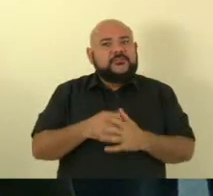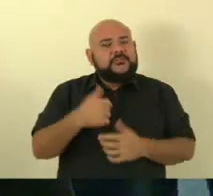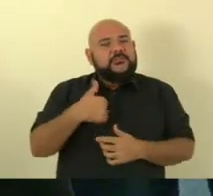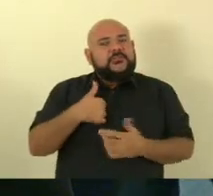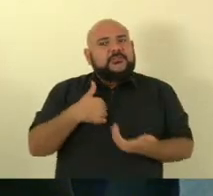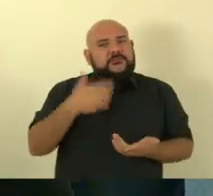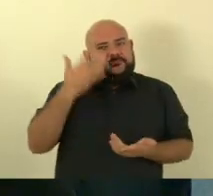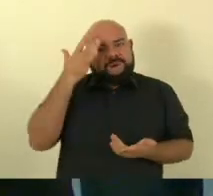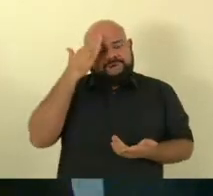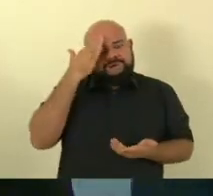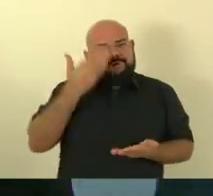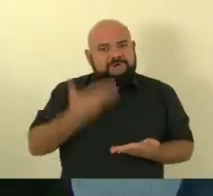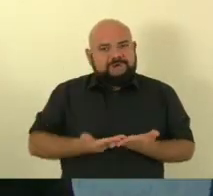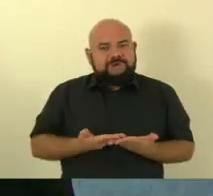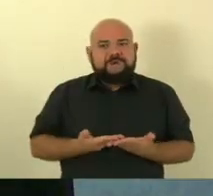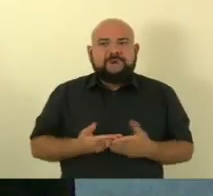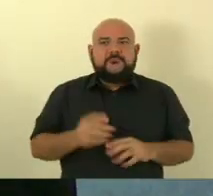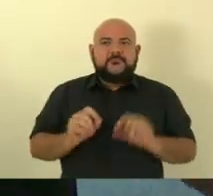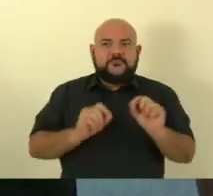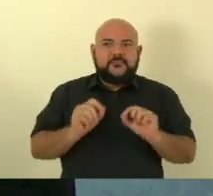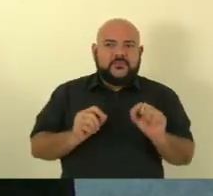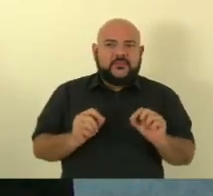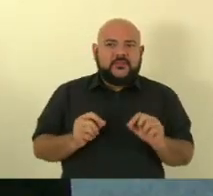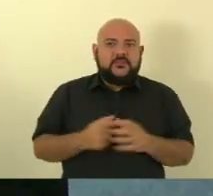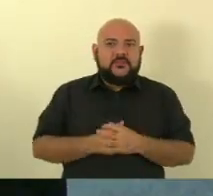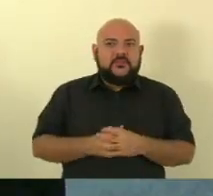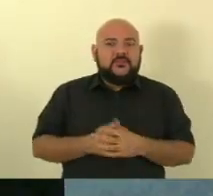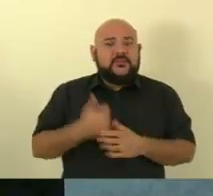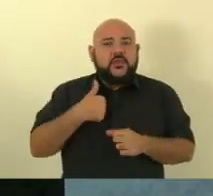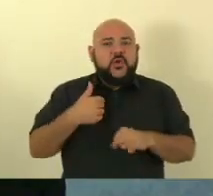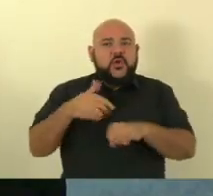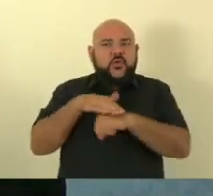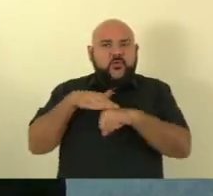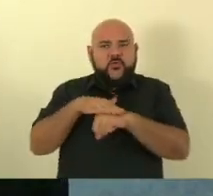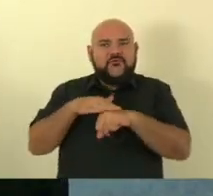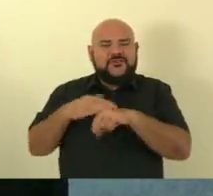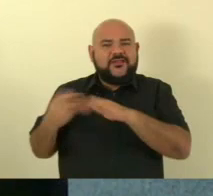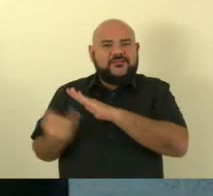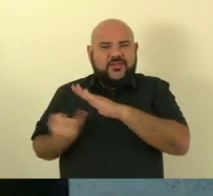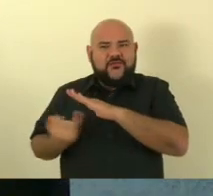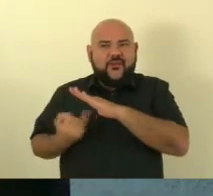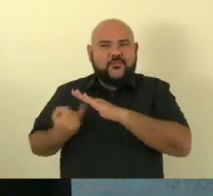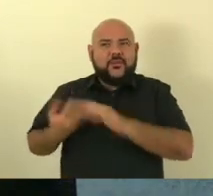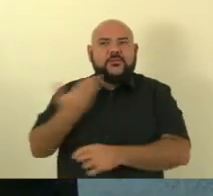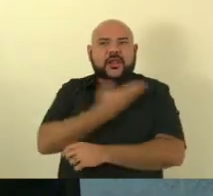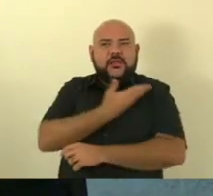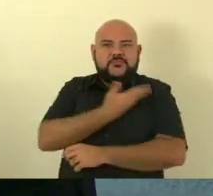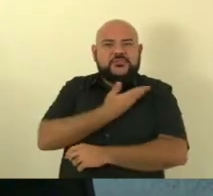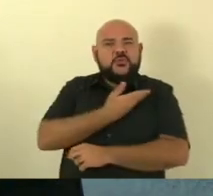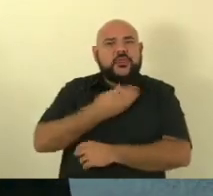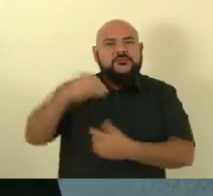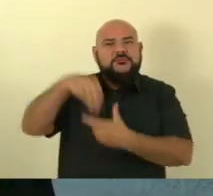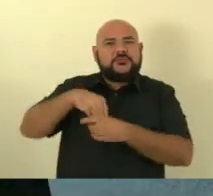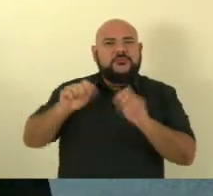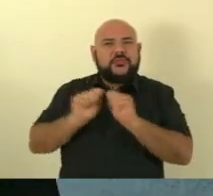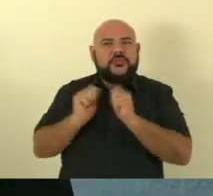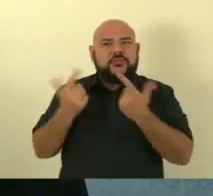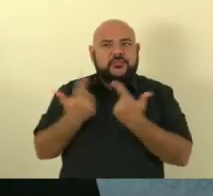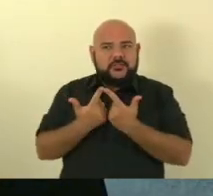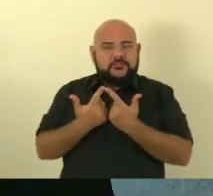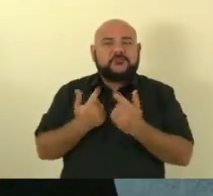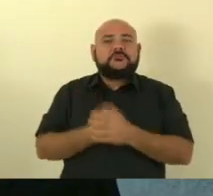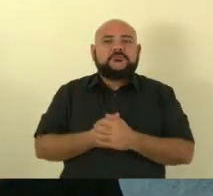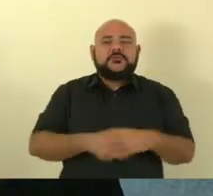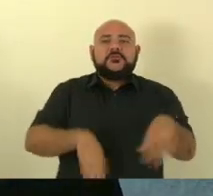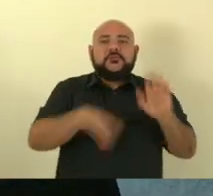acredito eu pelas conversas que eu fiz informalmente aqui com colegas do plenário, a pauta no